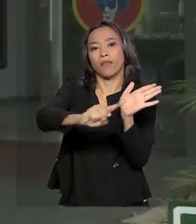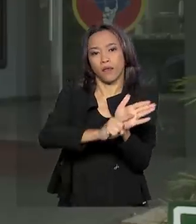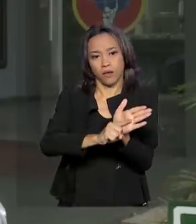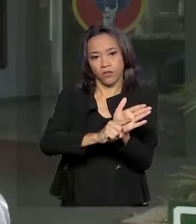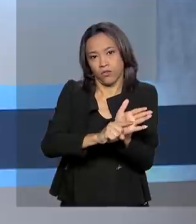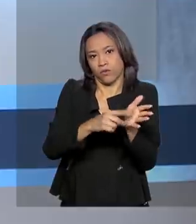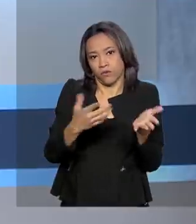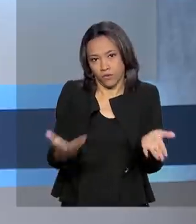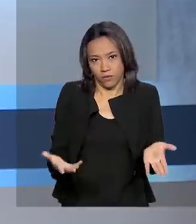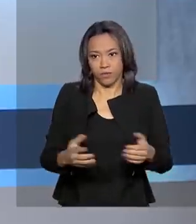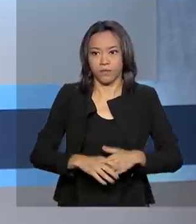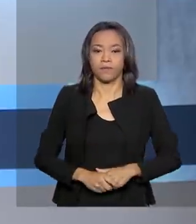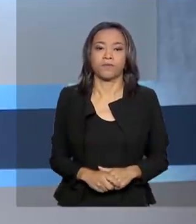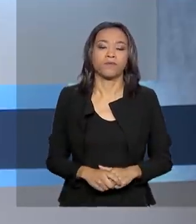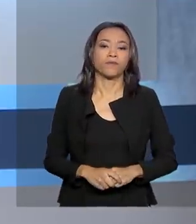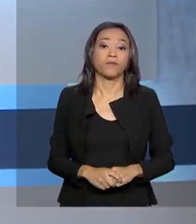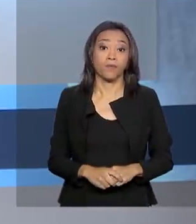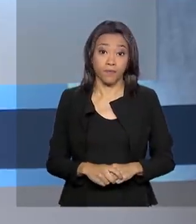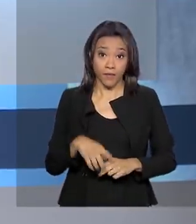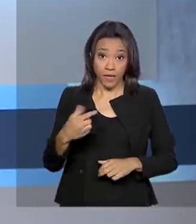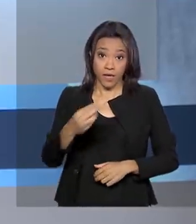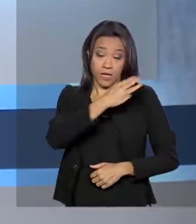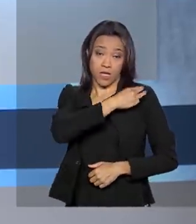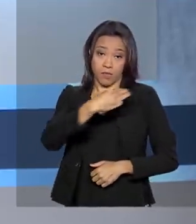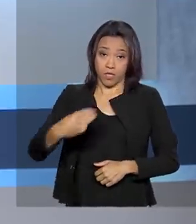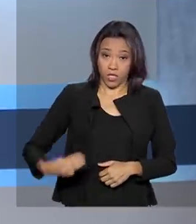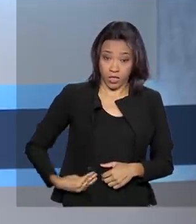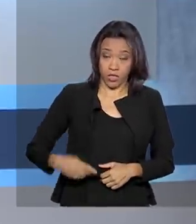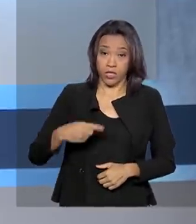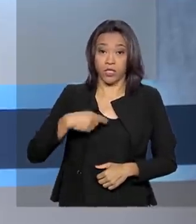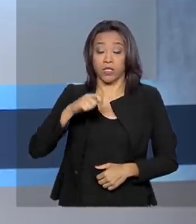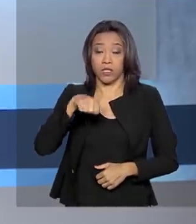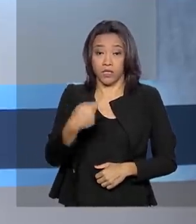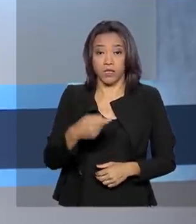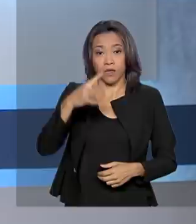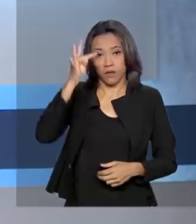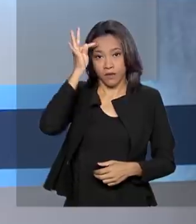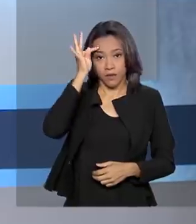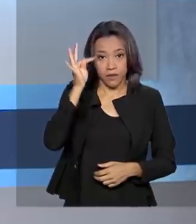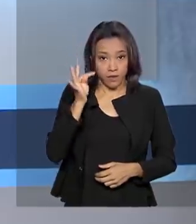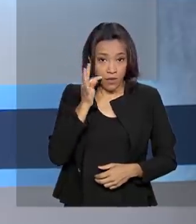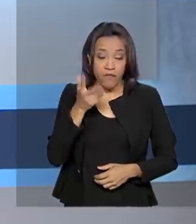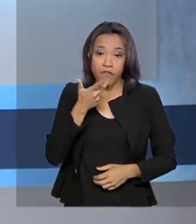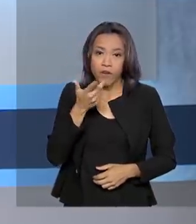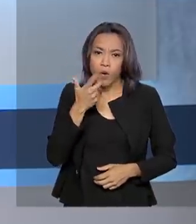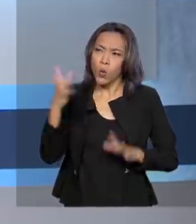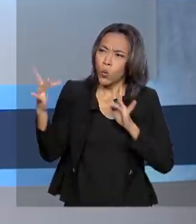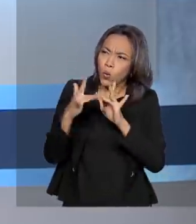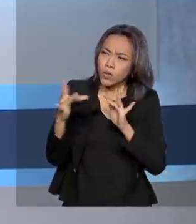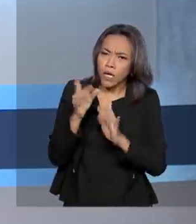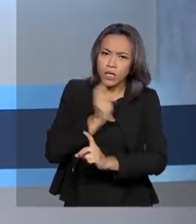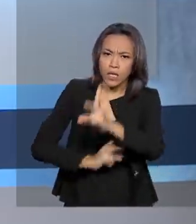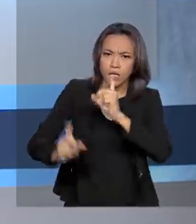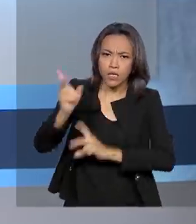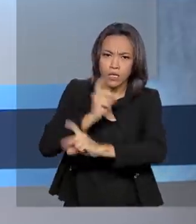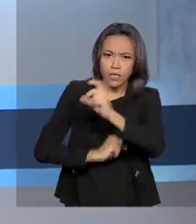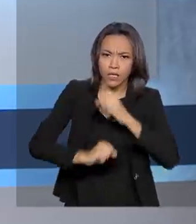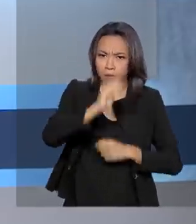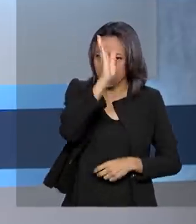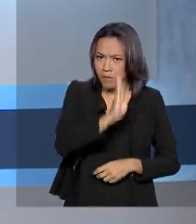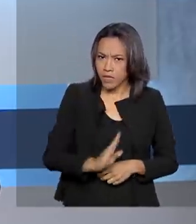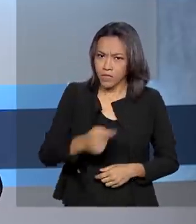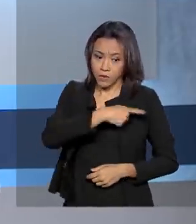para lugar nenhum. E a ministra da Agricultura, Tereza Cristina, disse que a relação comercial entre Brasil e China é